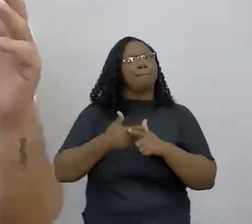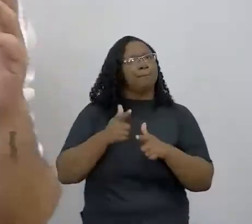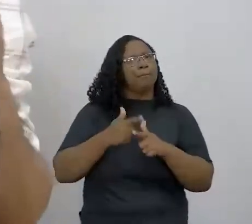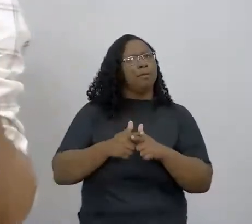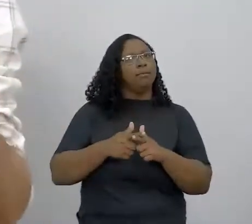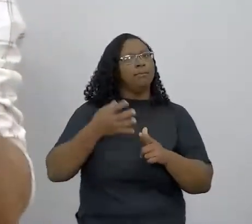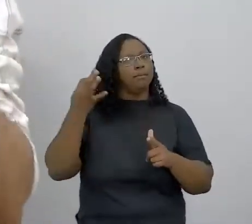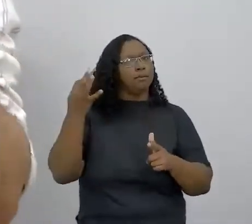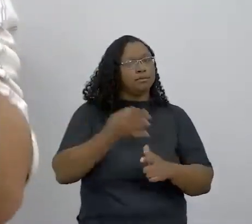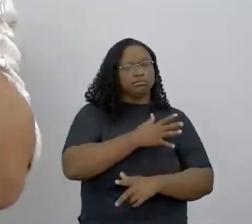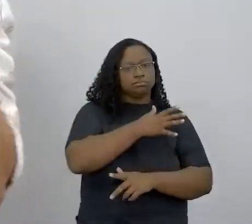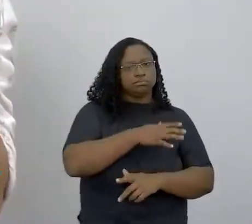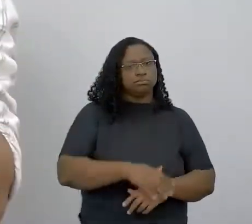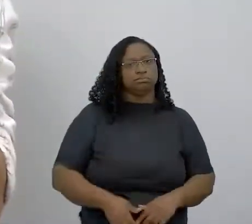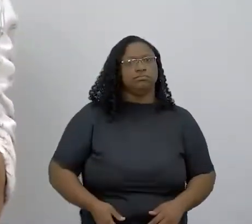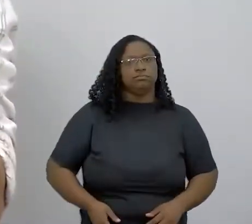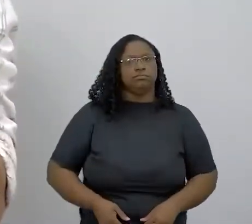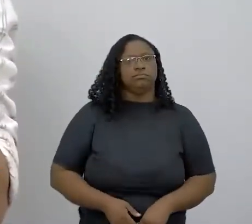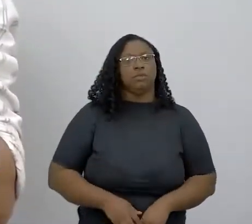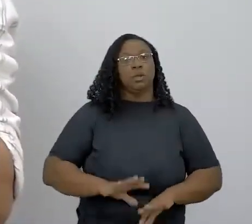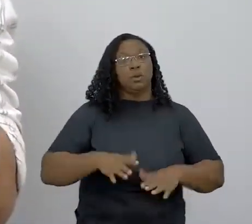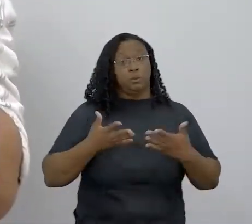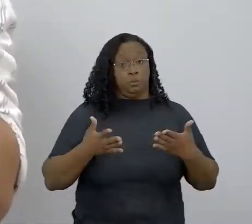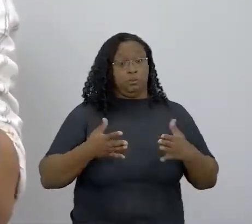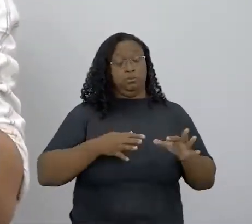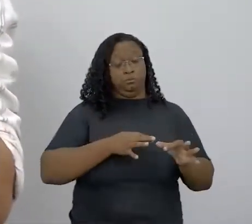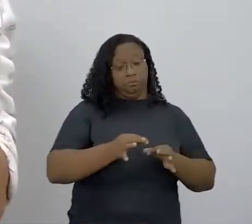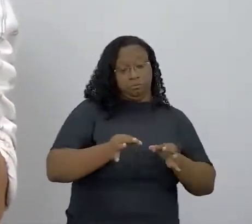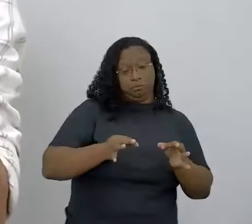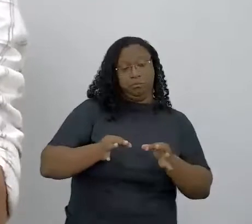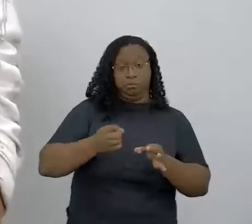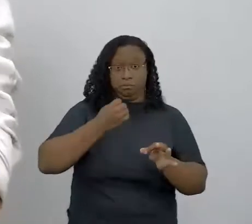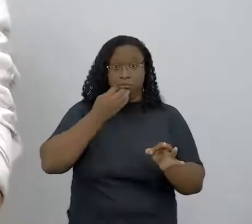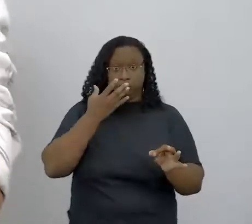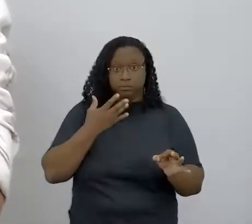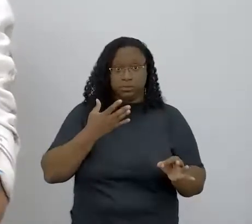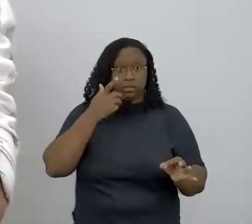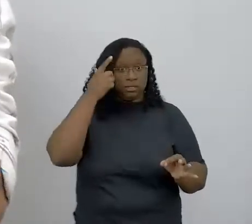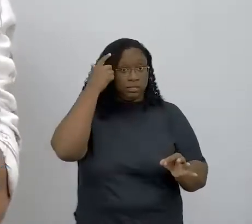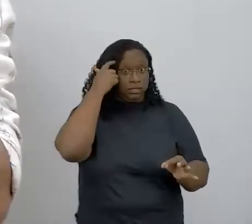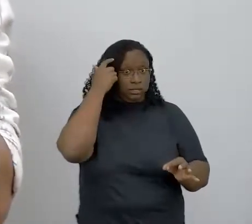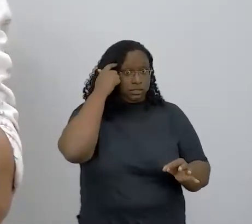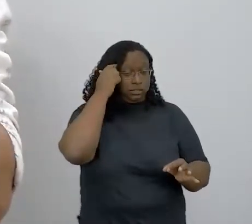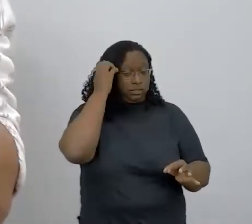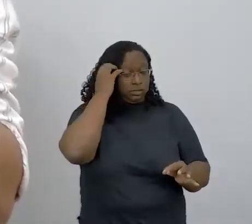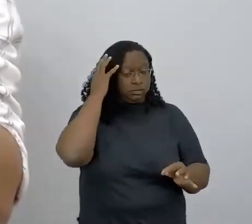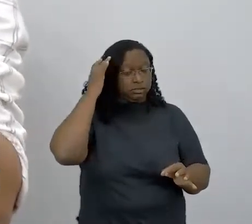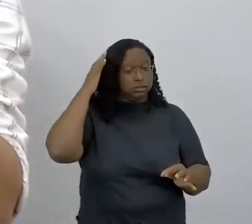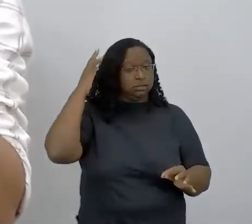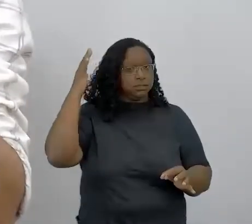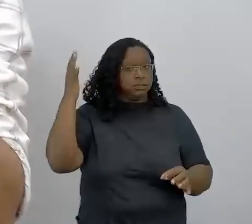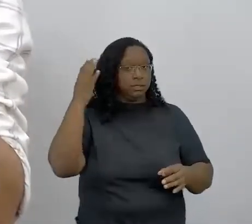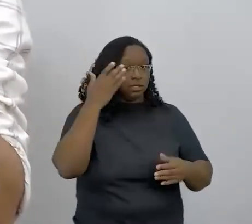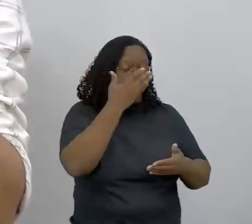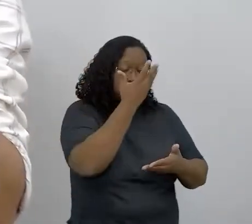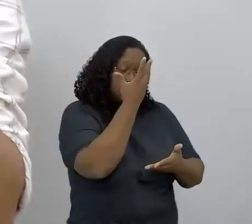futuro, né? Porque quando a gente planeja bem, dentro do planejamento, a gente tem ideia do fluxo de caixa, que é uma ideia que vai dar